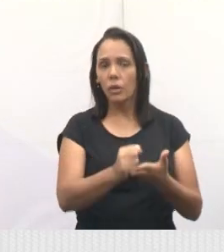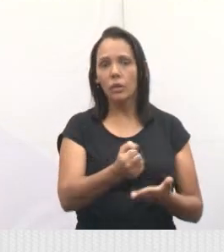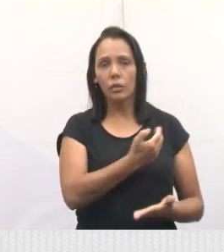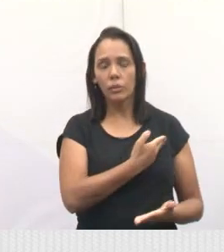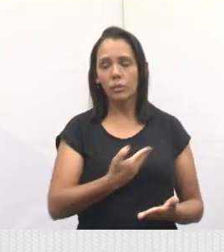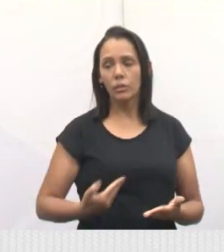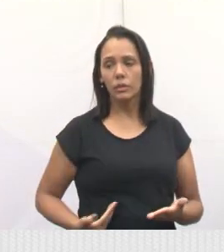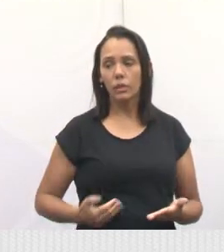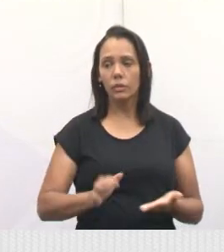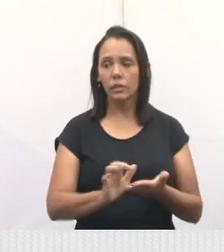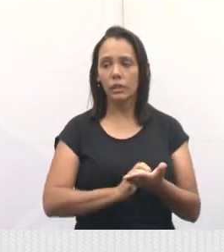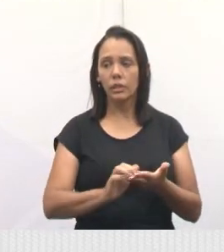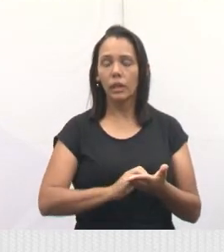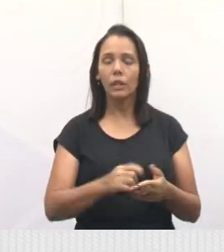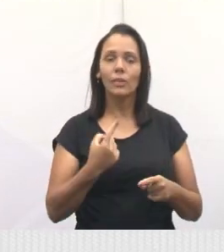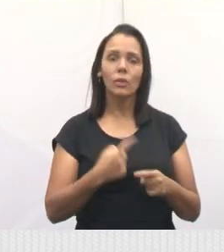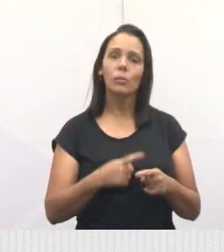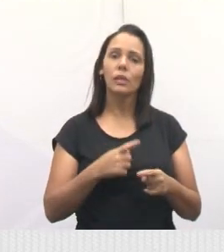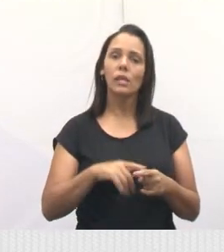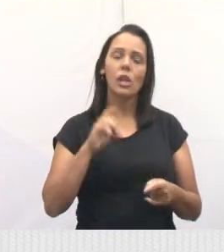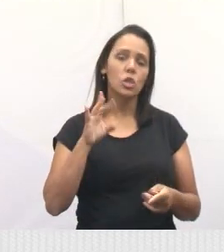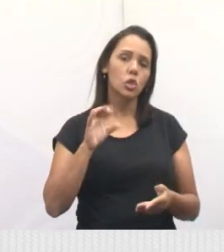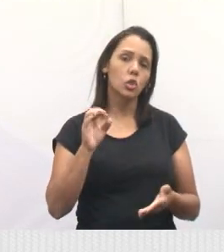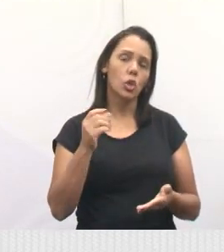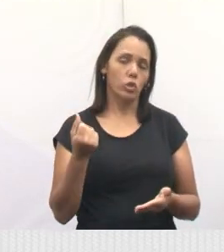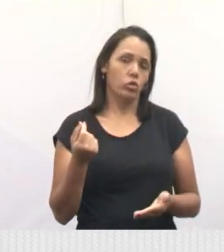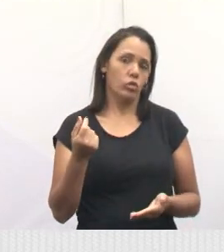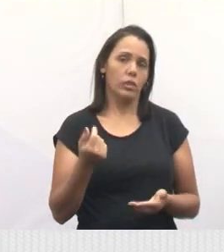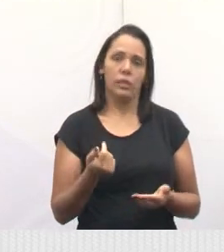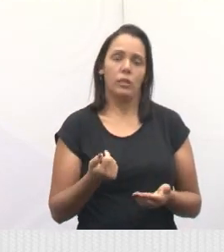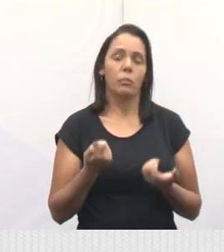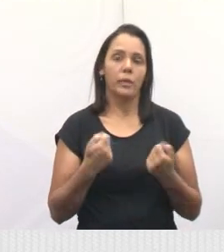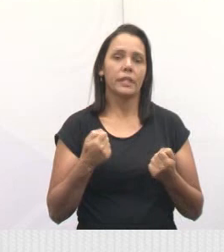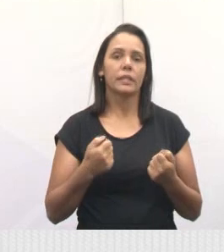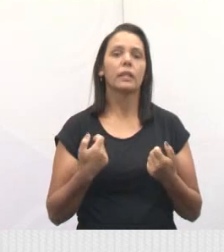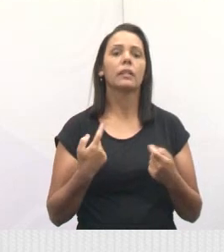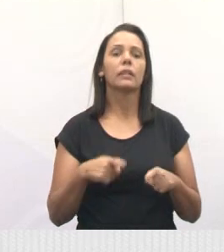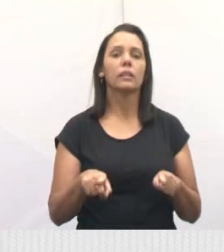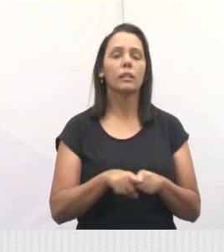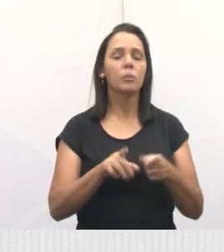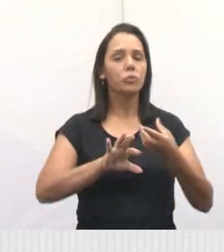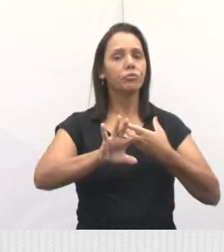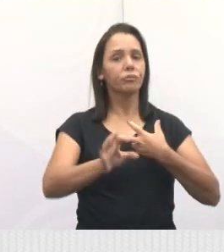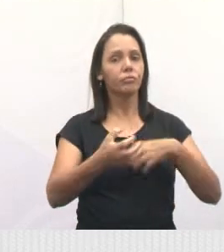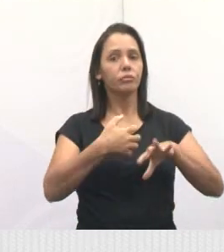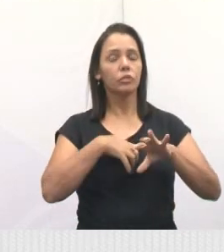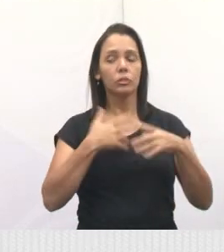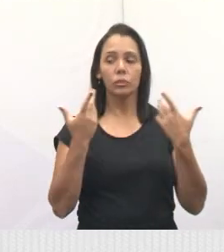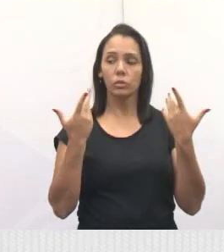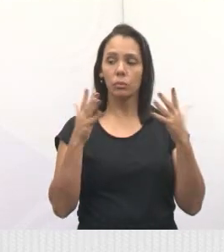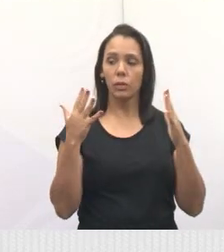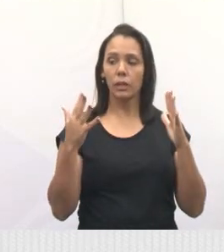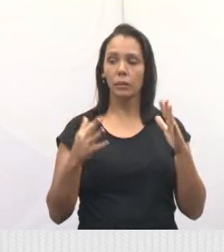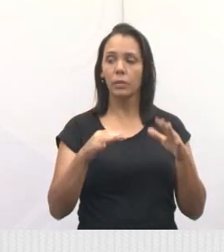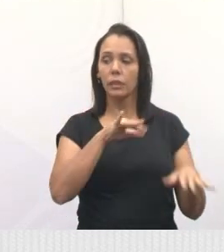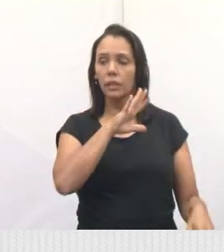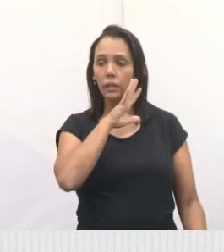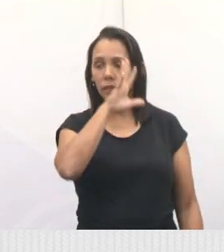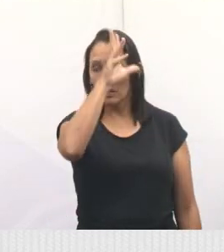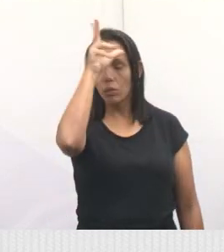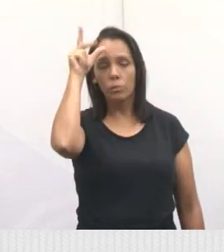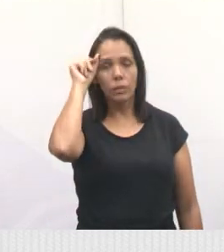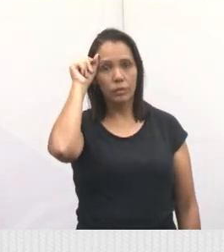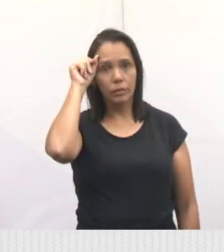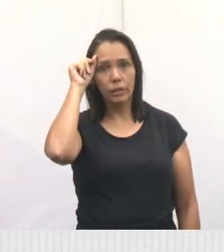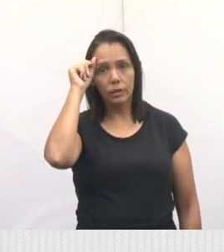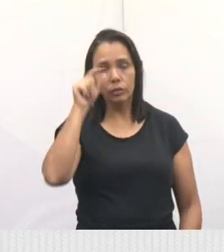importante, porque não adianta ter recurso e não ter sensibilidade. Isso é sensibilidade. Parabéns, Sônia, parabéns, prefeito, parabéns, Celso.